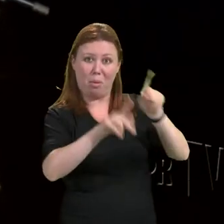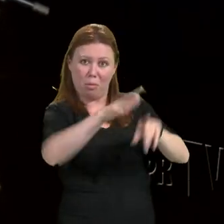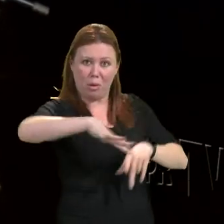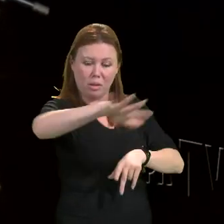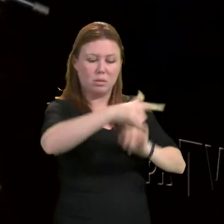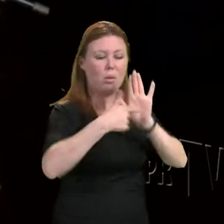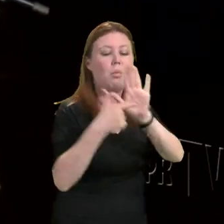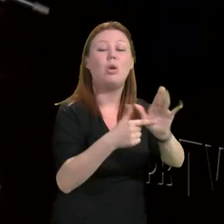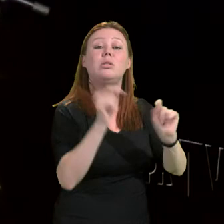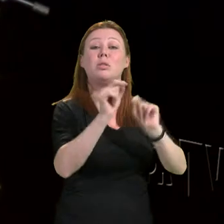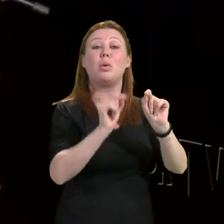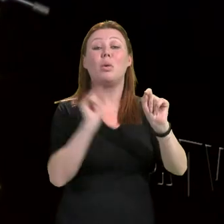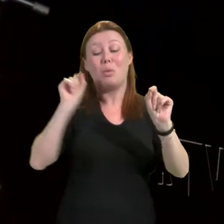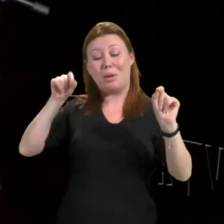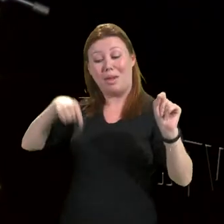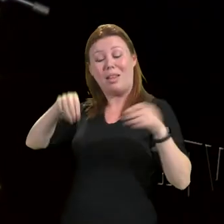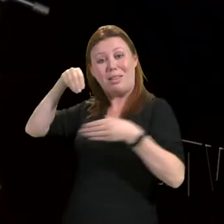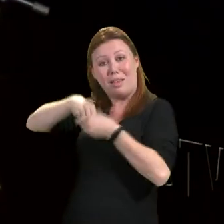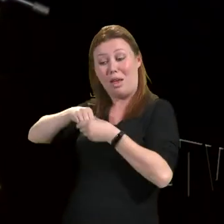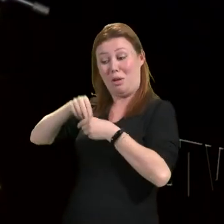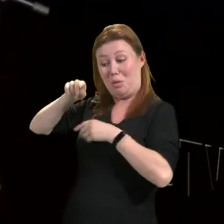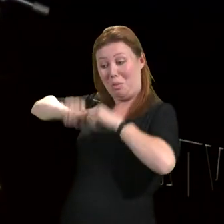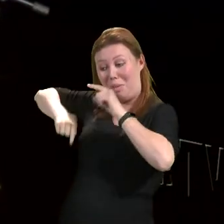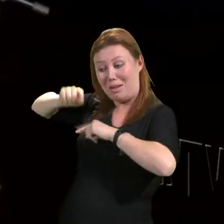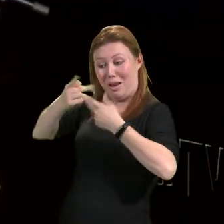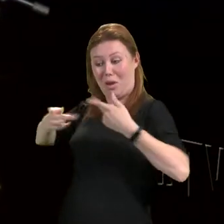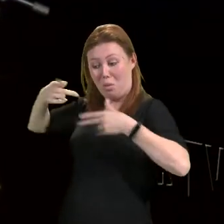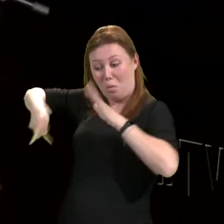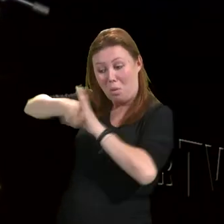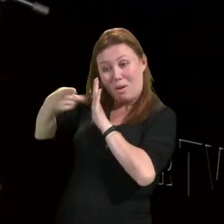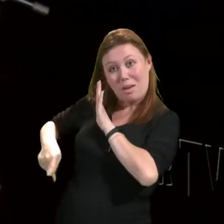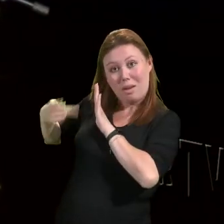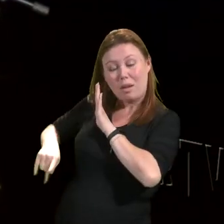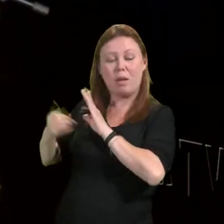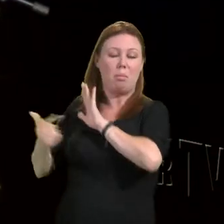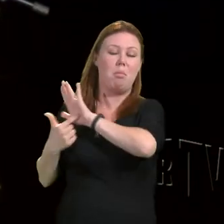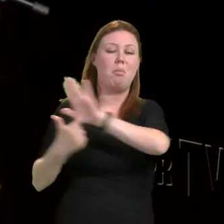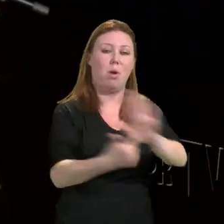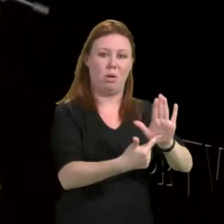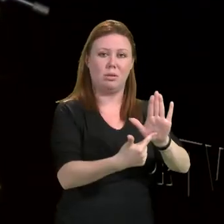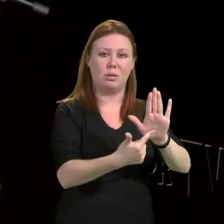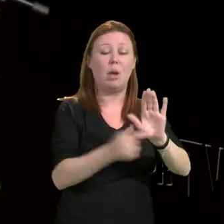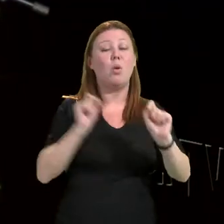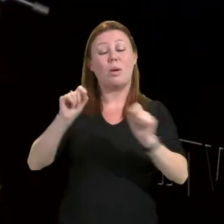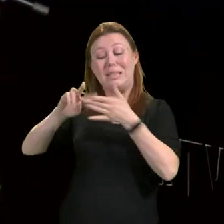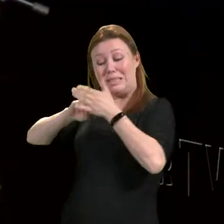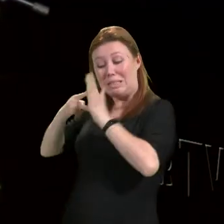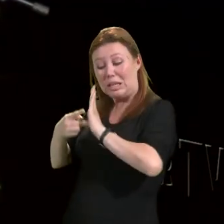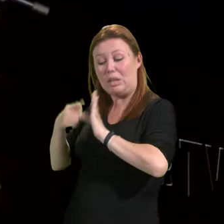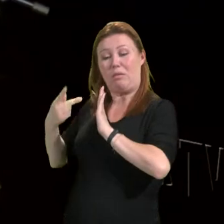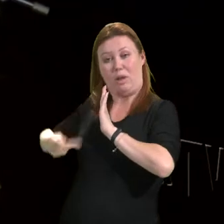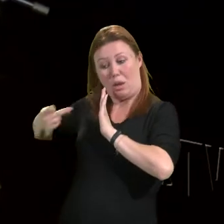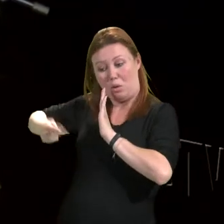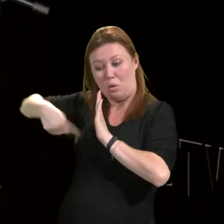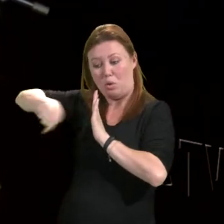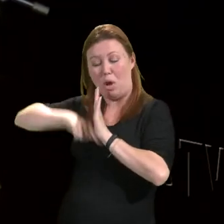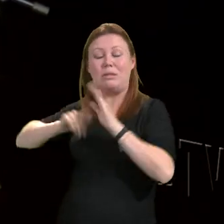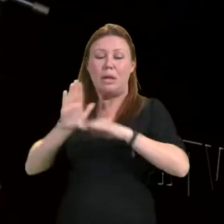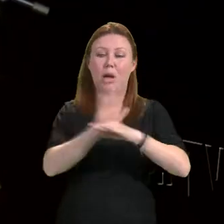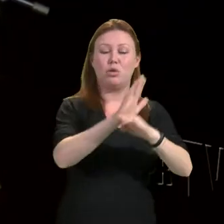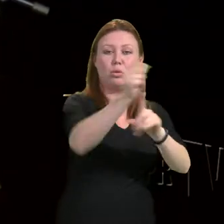do que é feita a matéria da Universidade Pública Brasileira e como nós temos um sentido para a sociedade